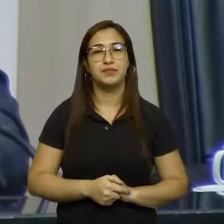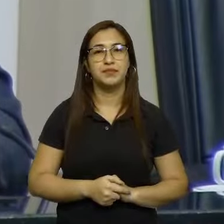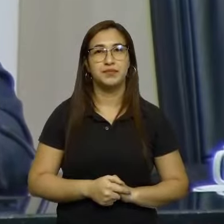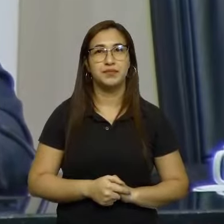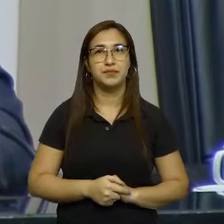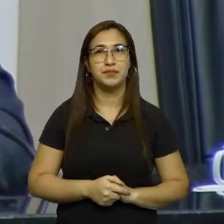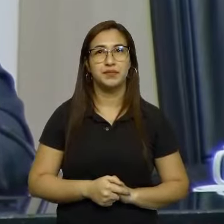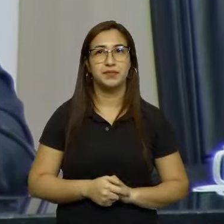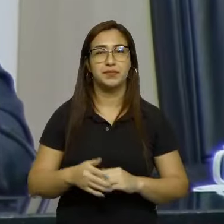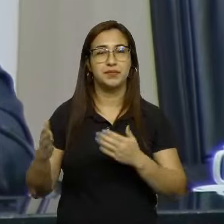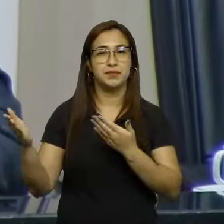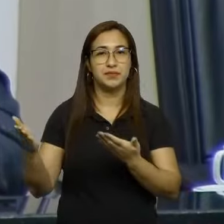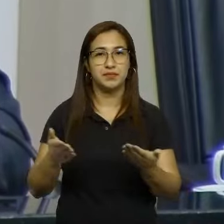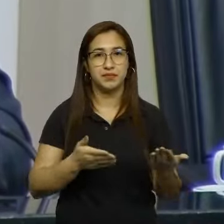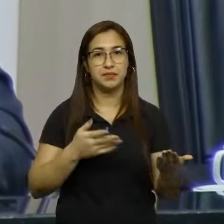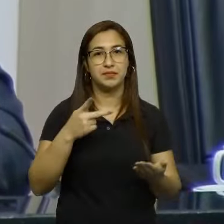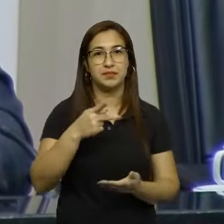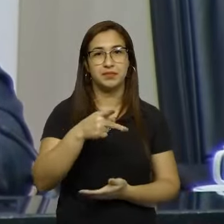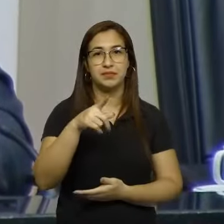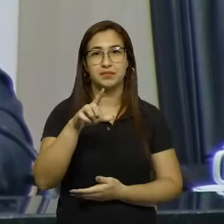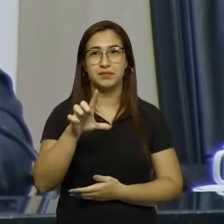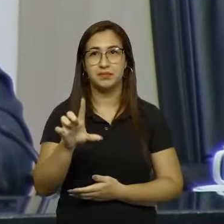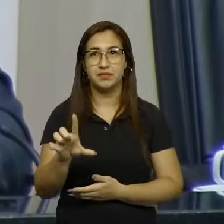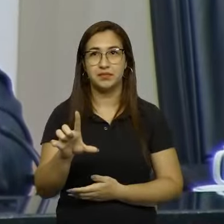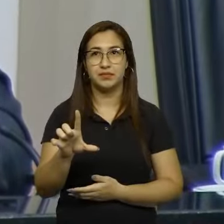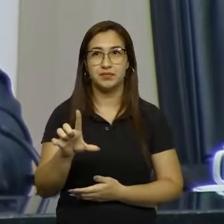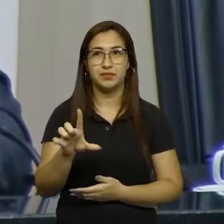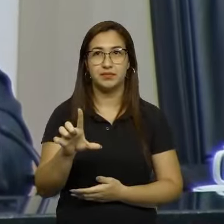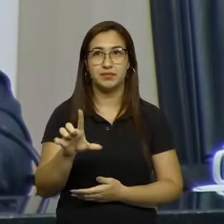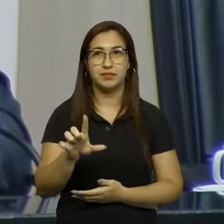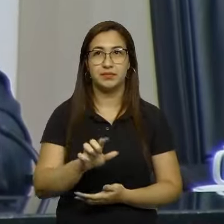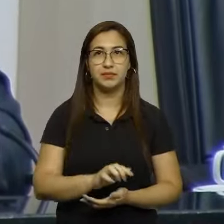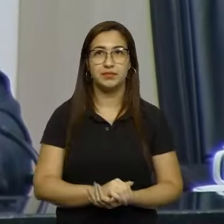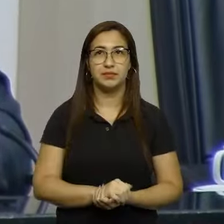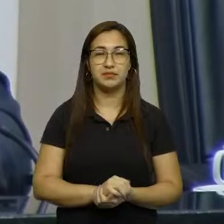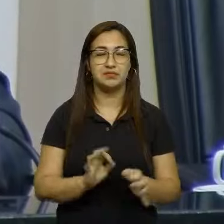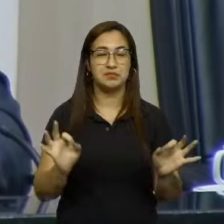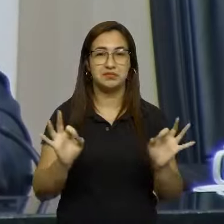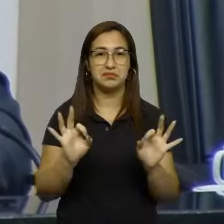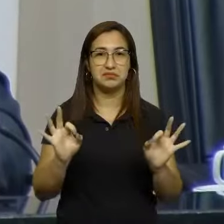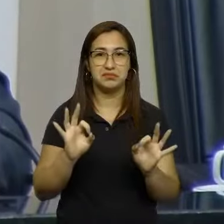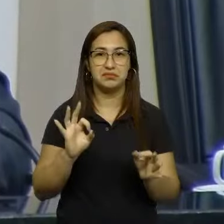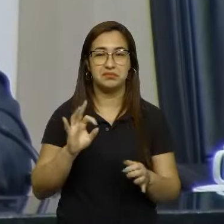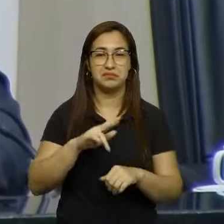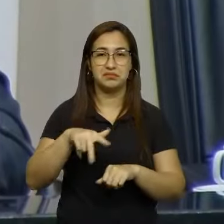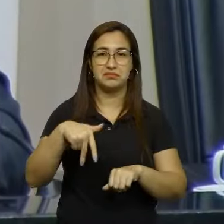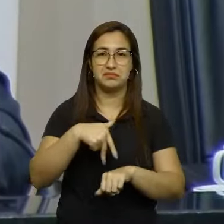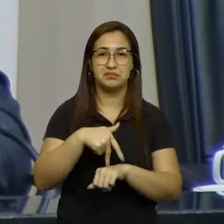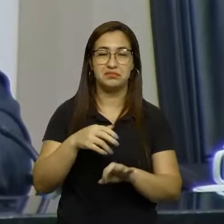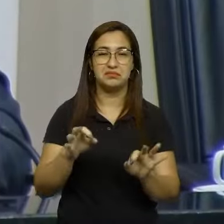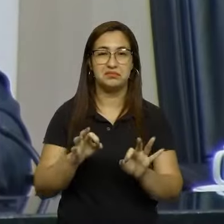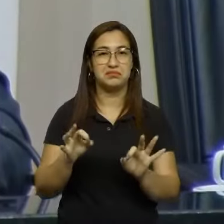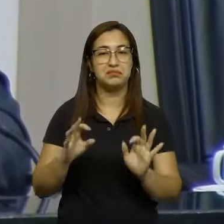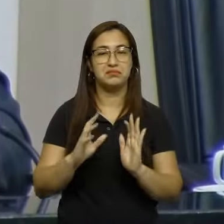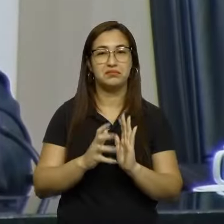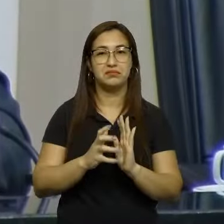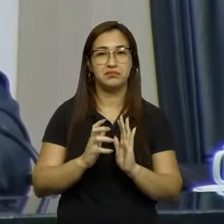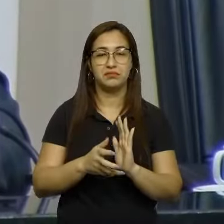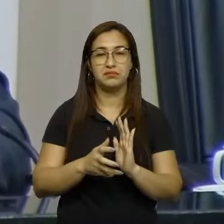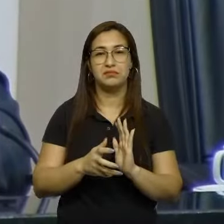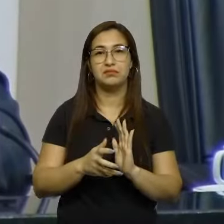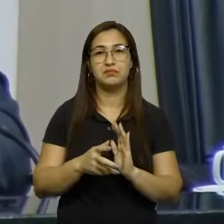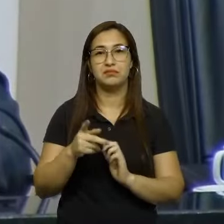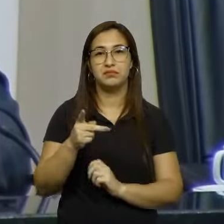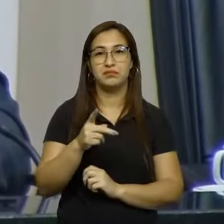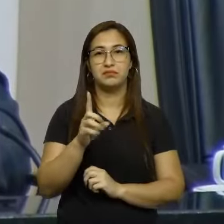e o próximo partido é o PL. Não havendo ninguém que queira se manifestar, o bloco seguinte é do